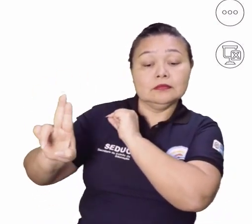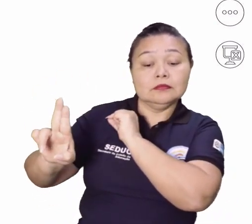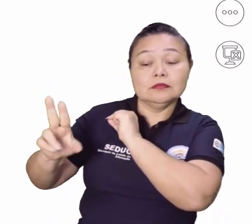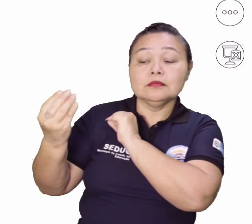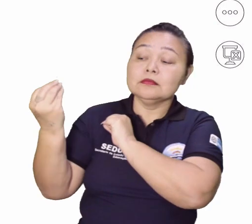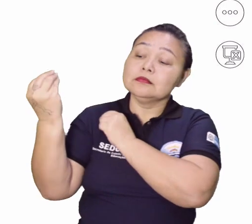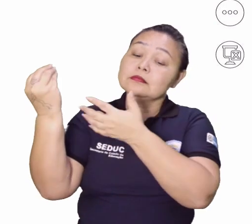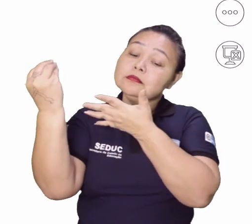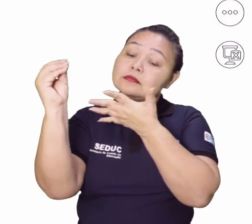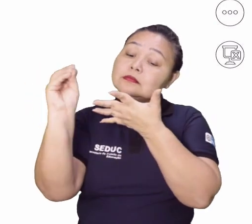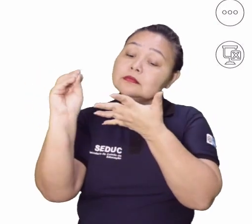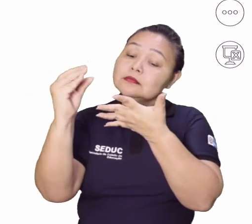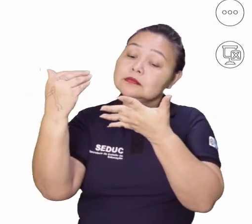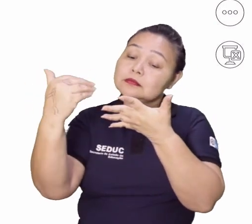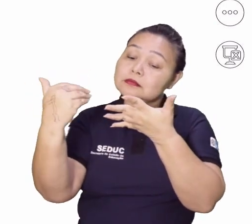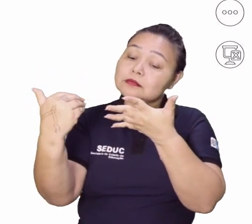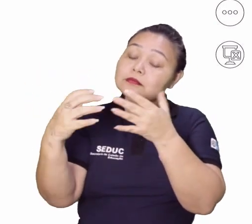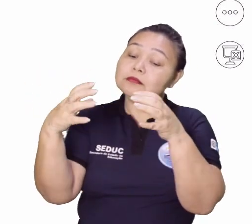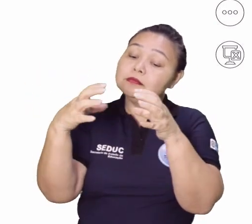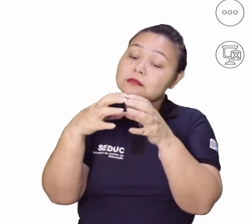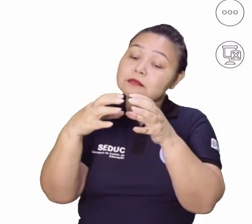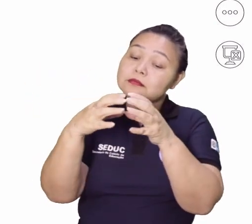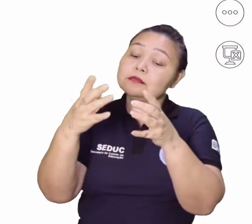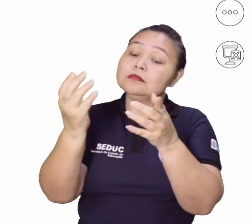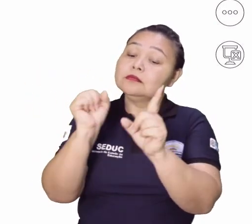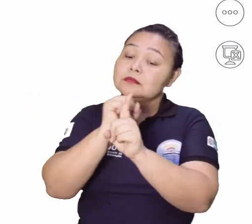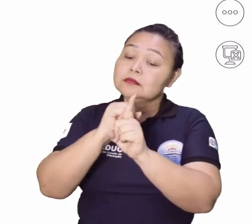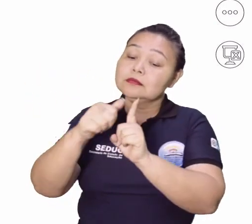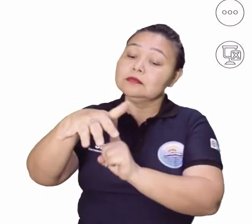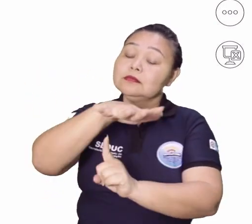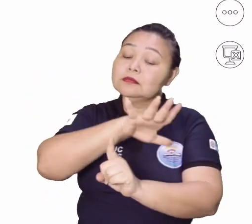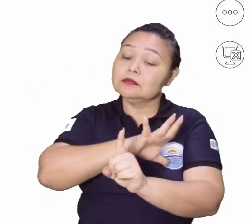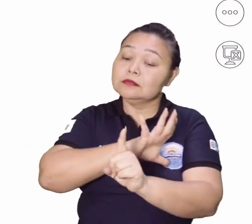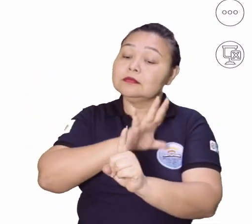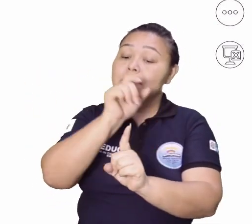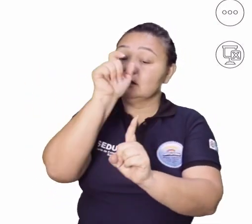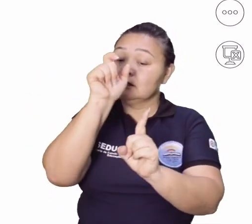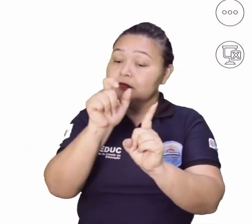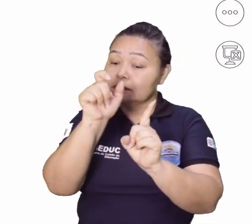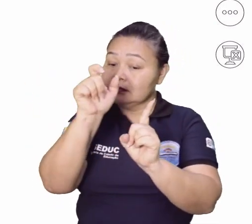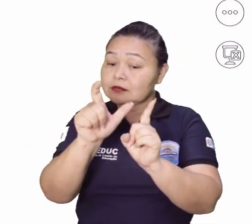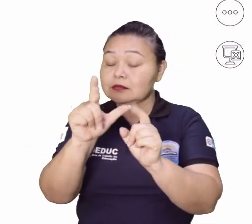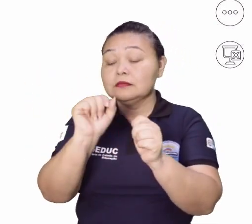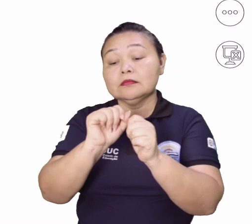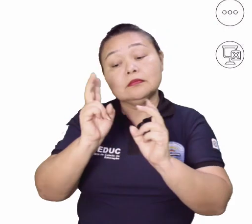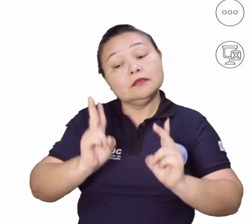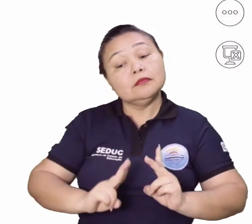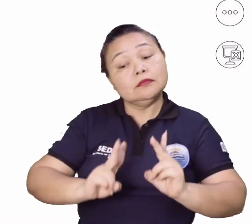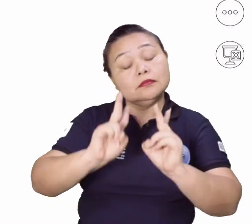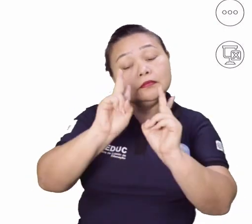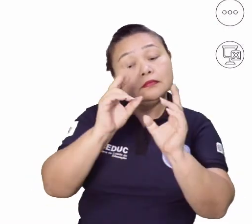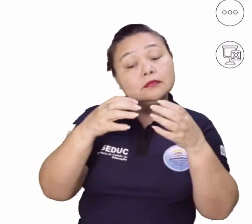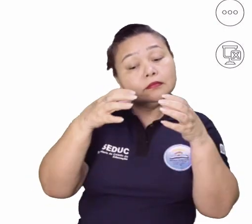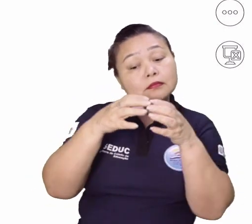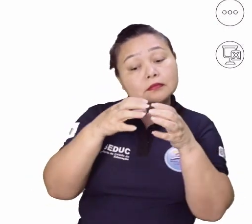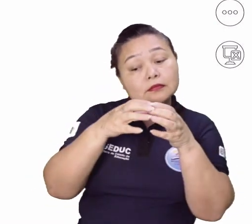classificar as pessoas e os grupos sociais. Então, ele vai valorizar determinados grupos,